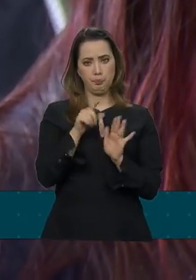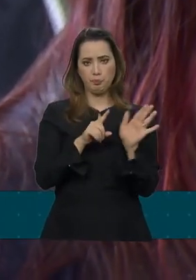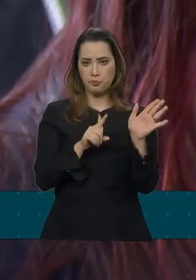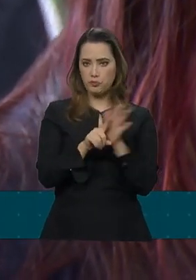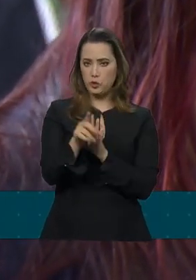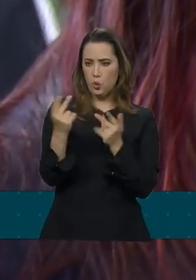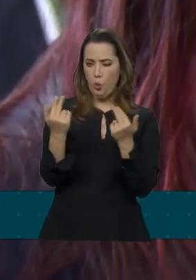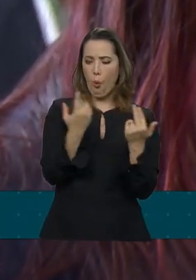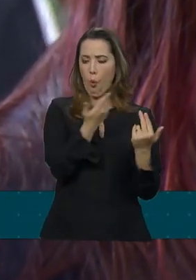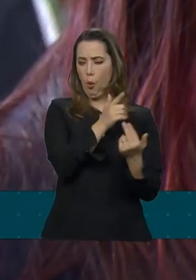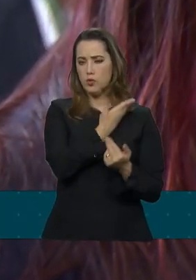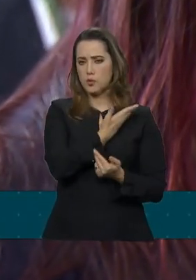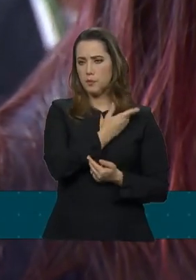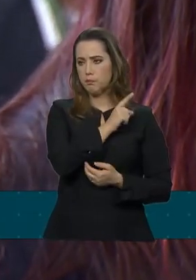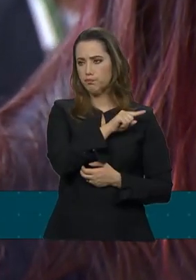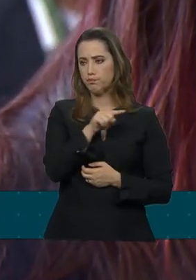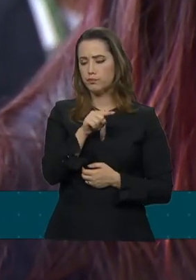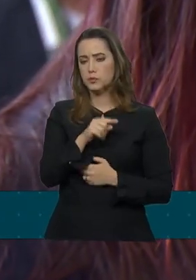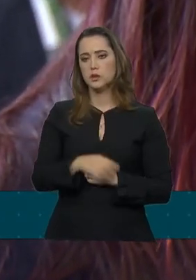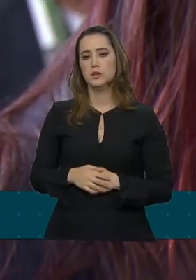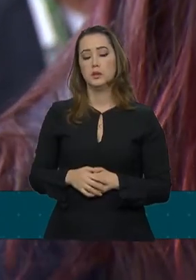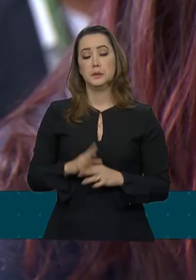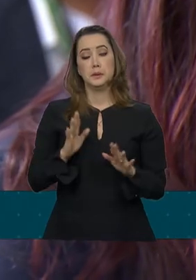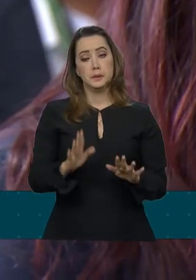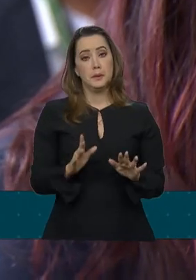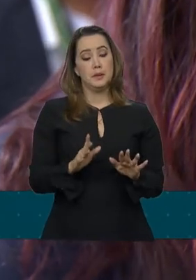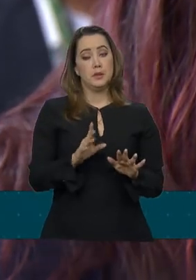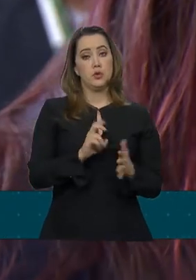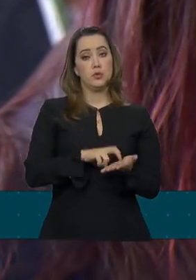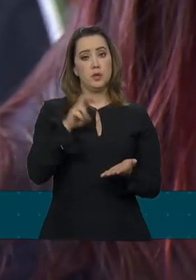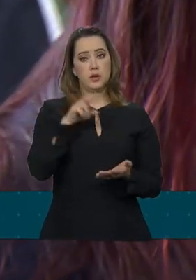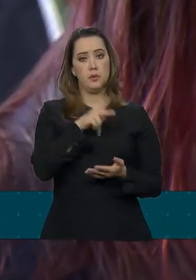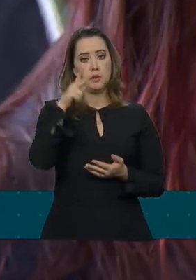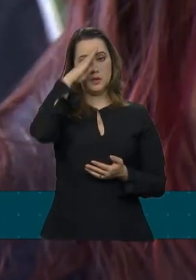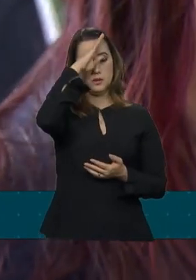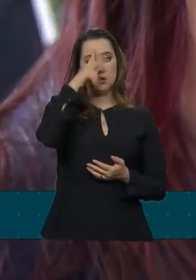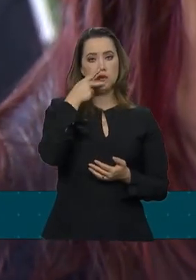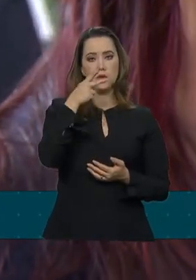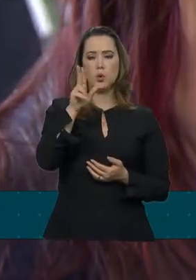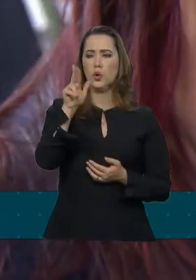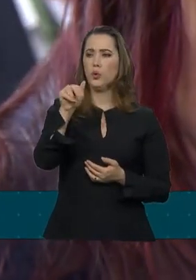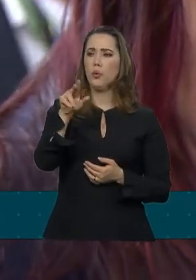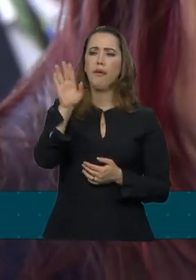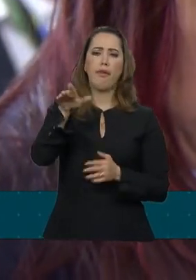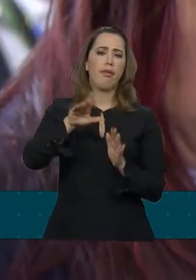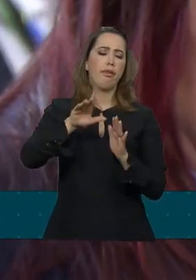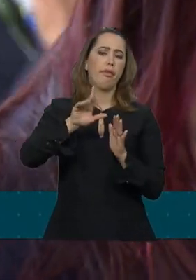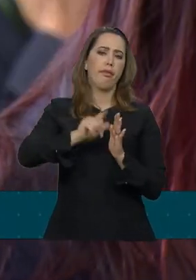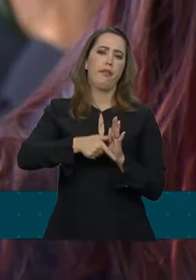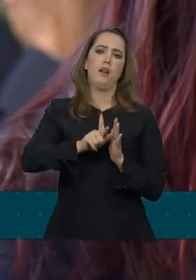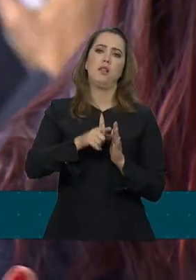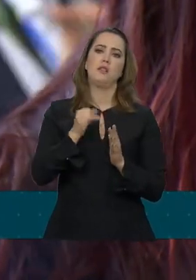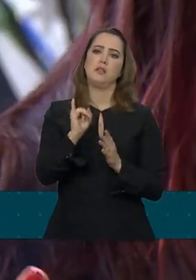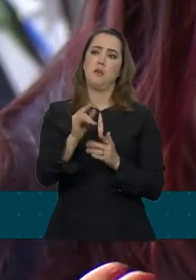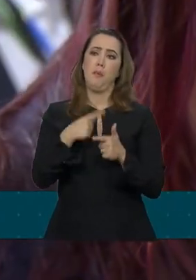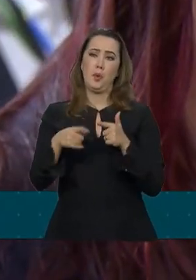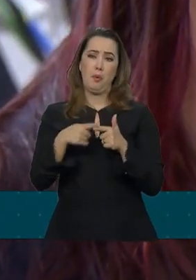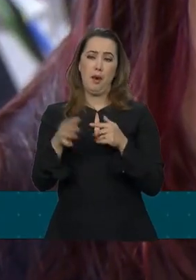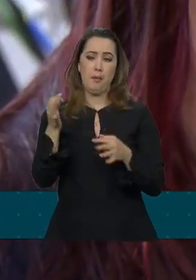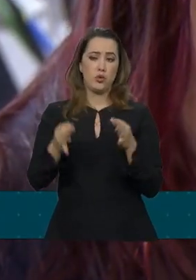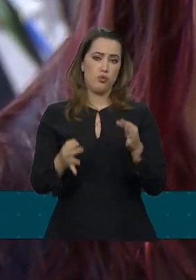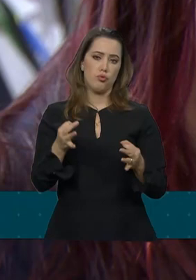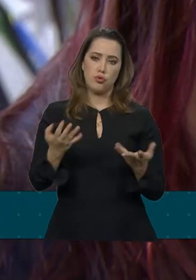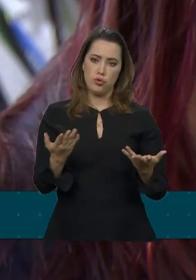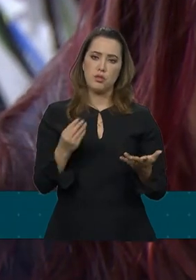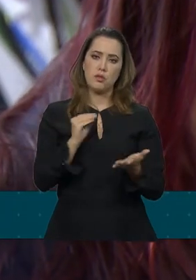essas declarações, porque, mais cedo, o presidente falou que nunca era tarde para desfazer possíveis injustiças, e aí ele citou